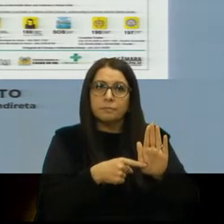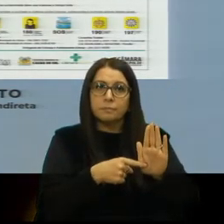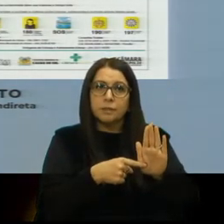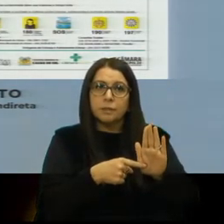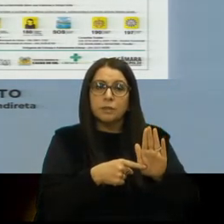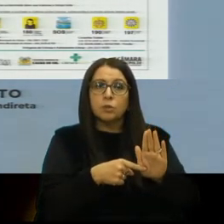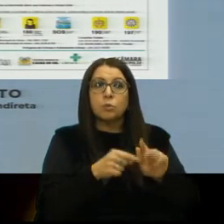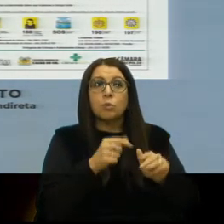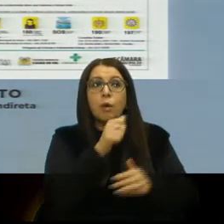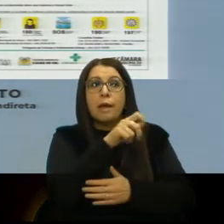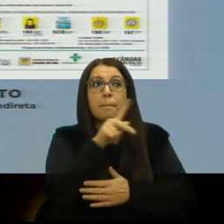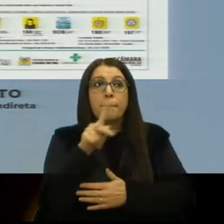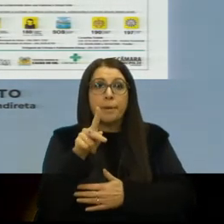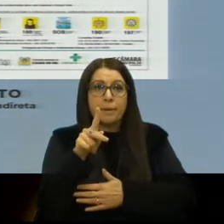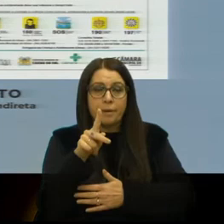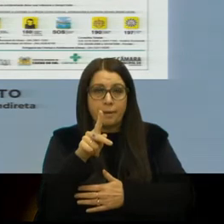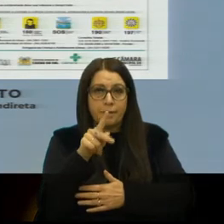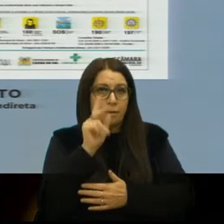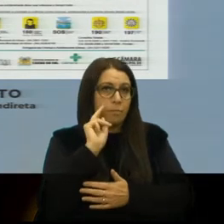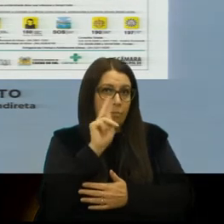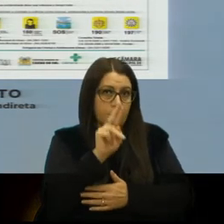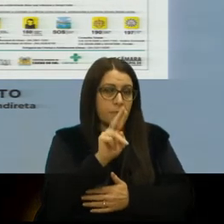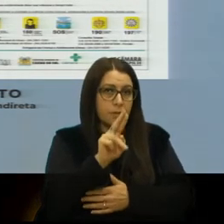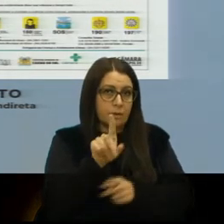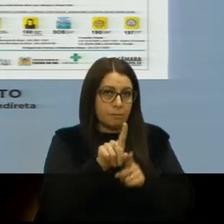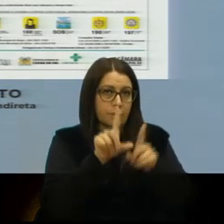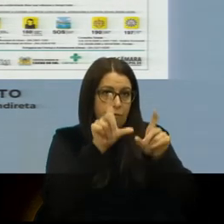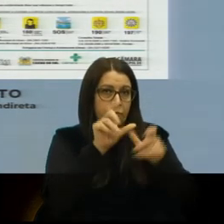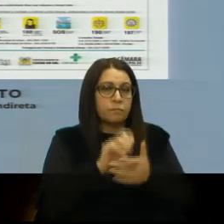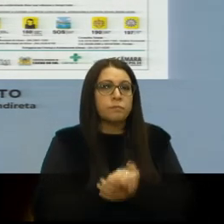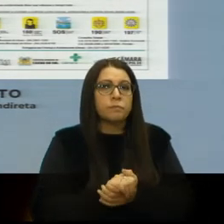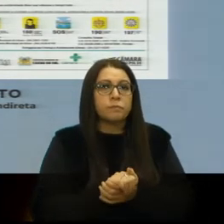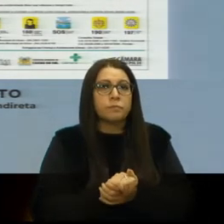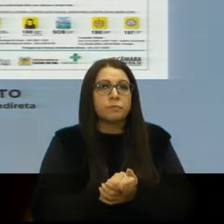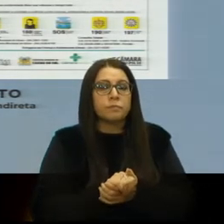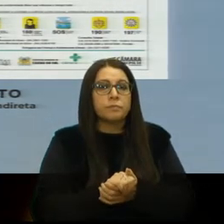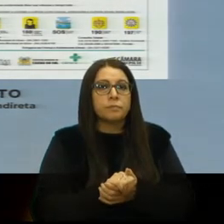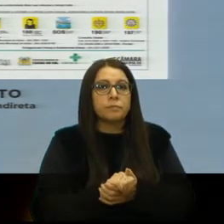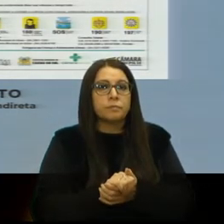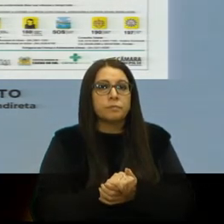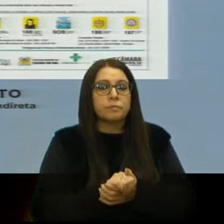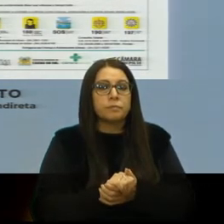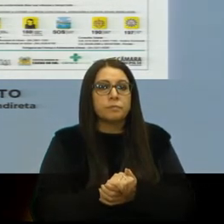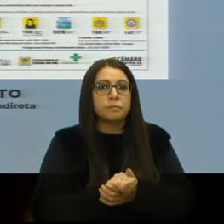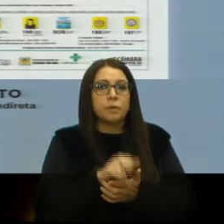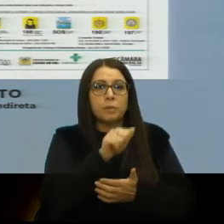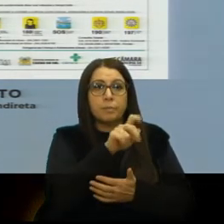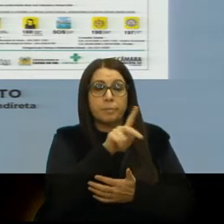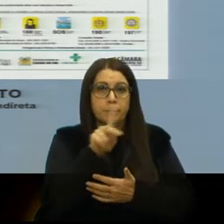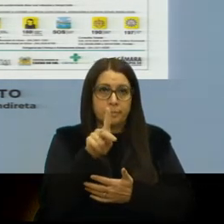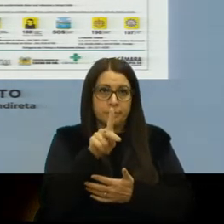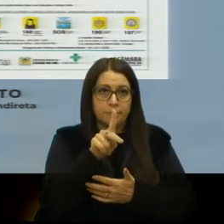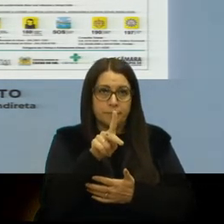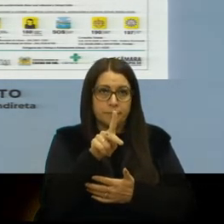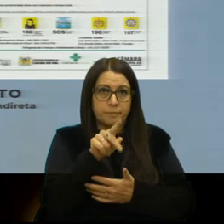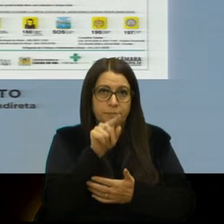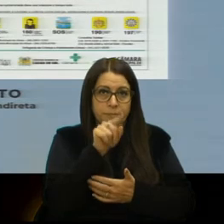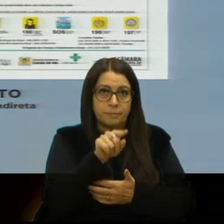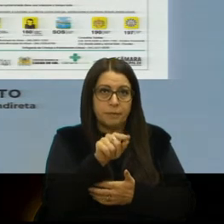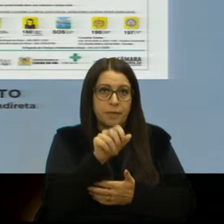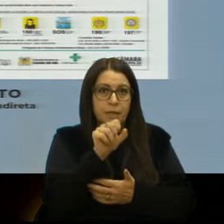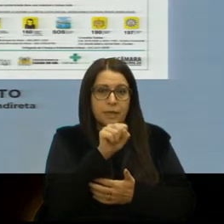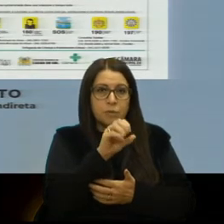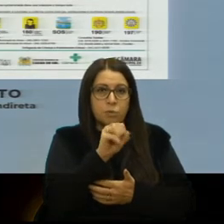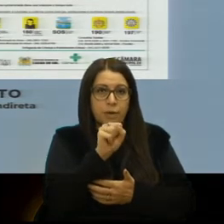aplicativos, bom, ali já está, dá para ver aqui na imagem, que traz o aplicativo SOS Mulher